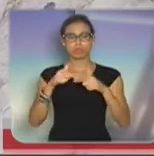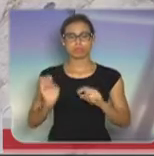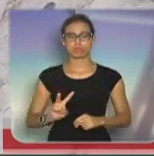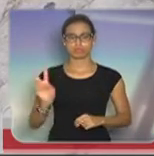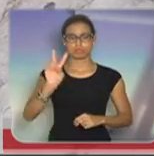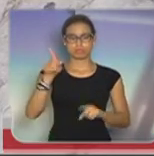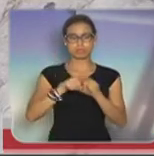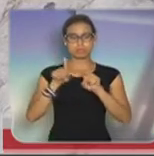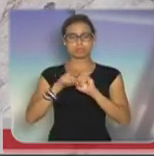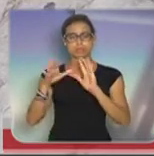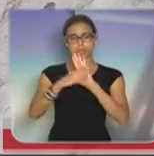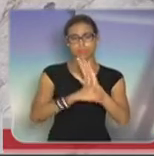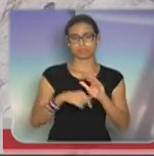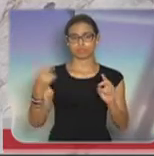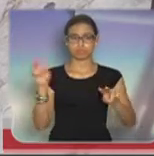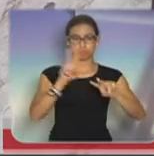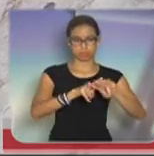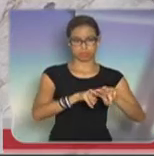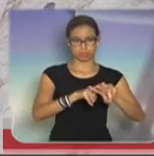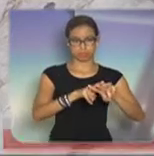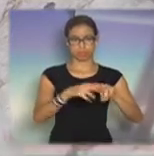e o bandido vá para a cadeia. Muito obrigado, senhor presidente.